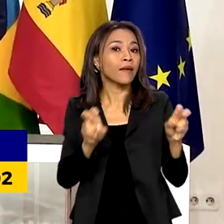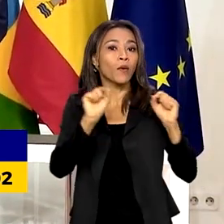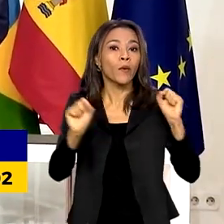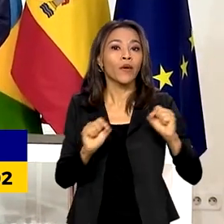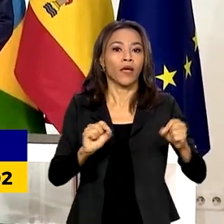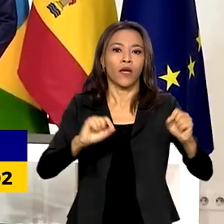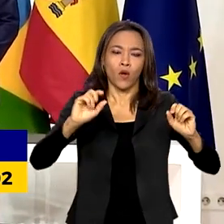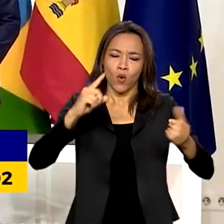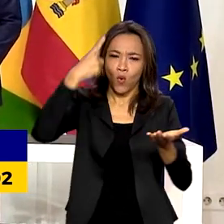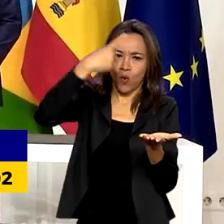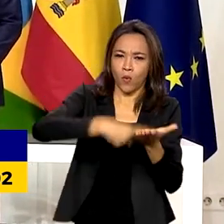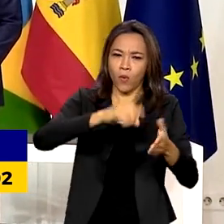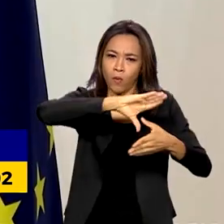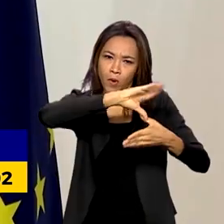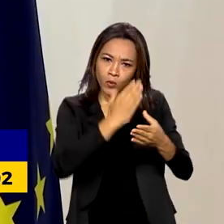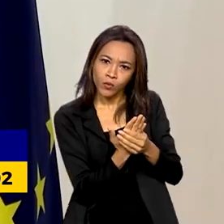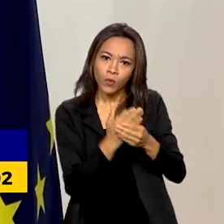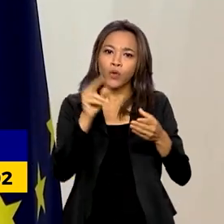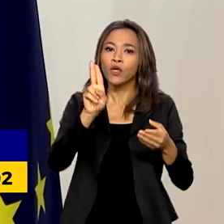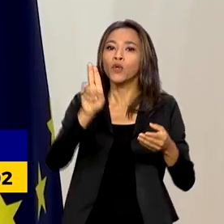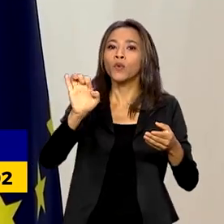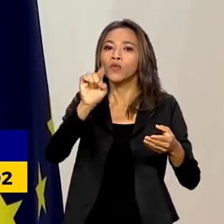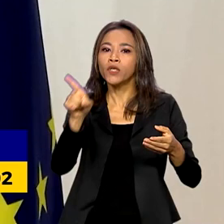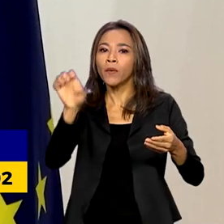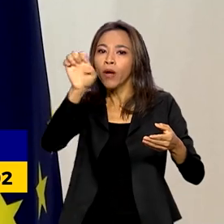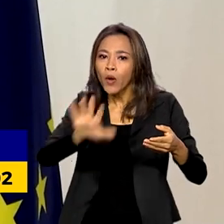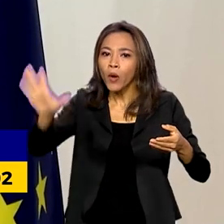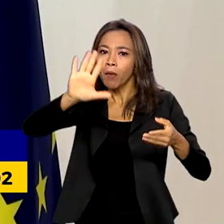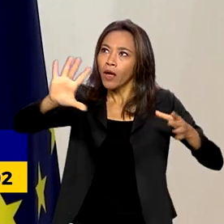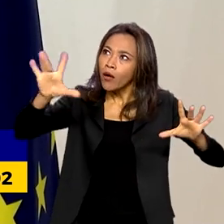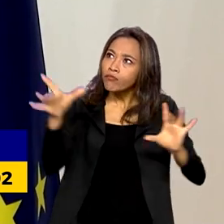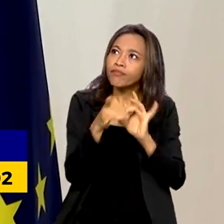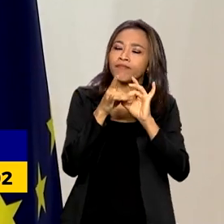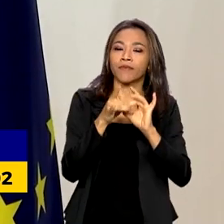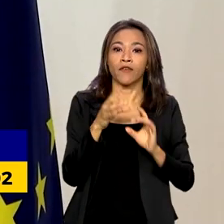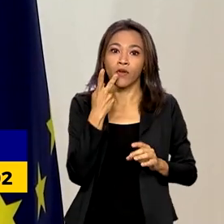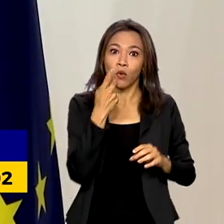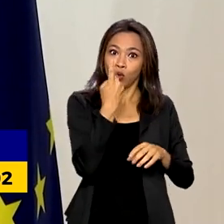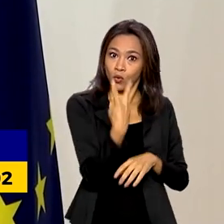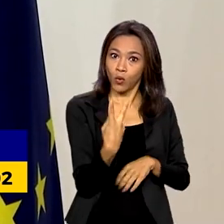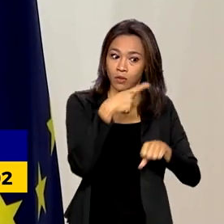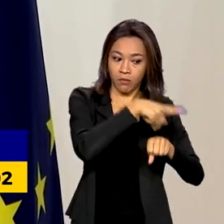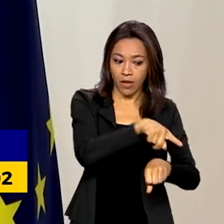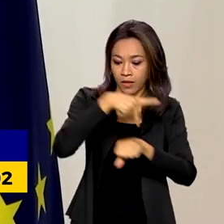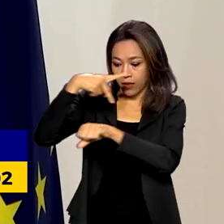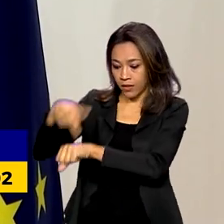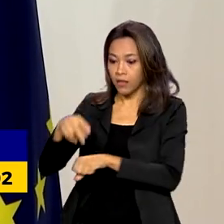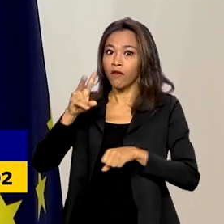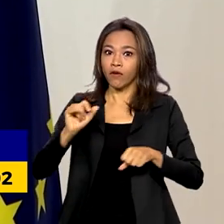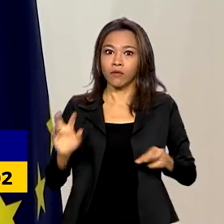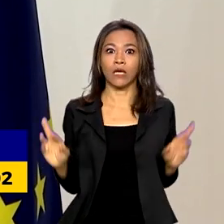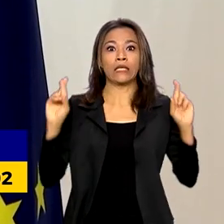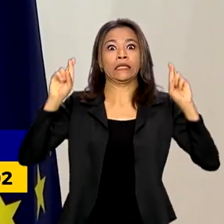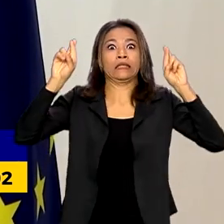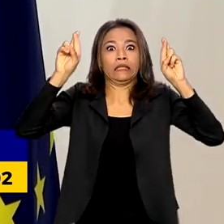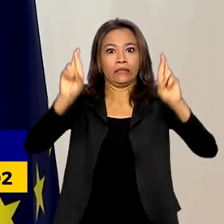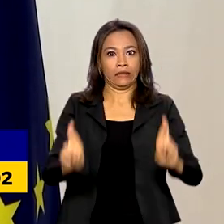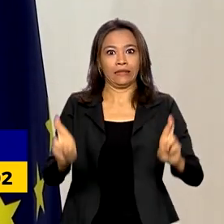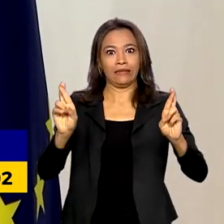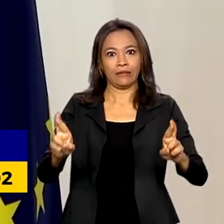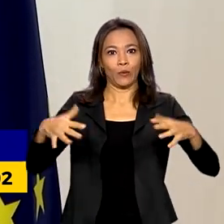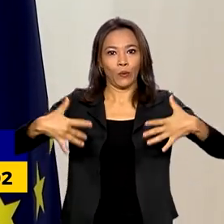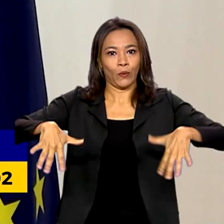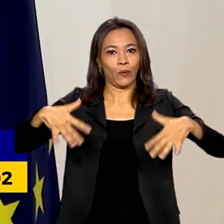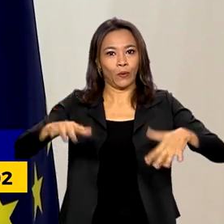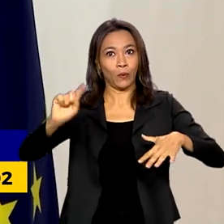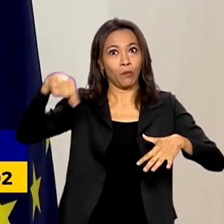Mercosul-União Europeia. O presidente espanhol lembrou que os dois países vão liderar os blocos no próximo semestre, o que,